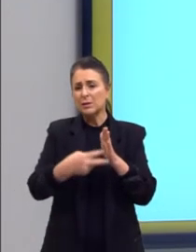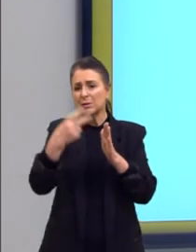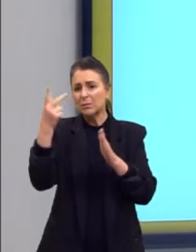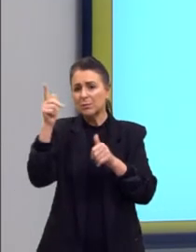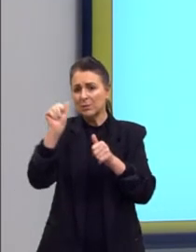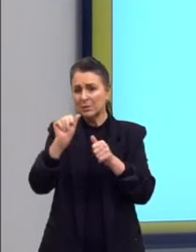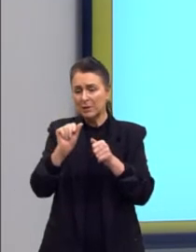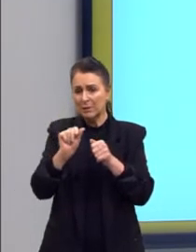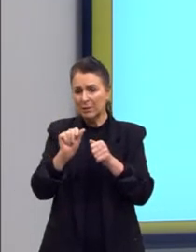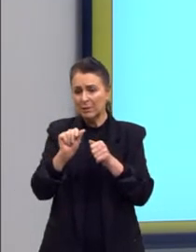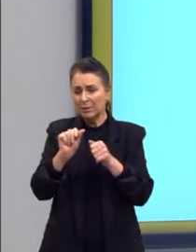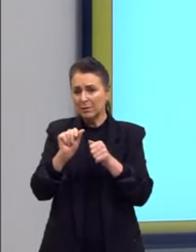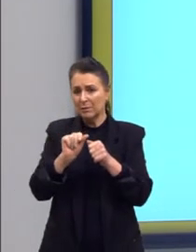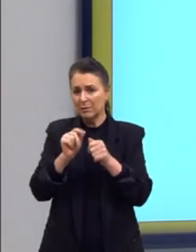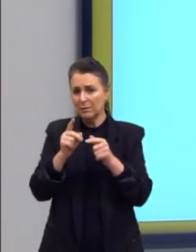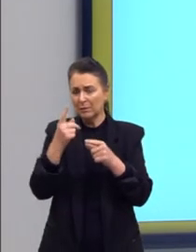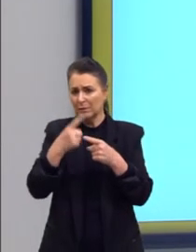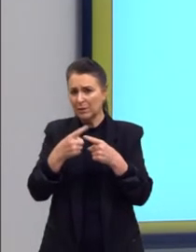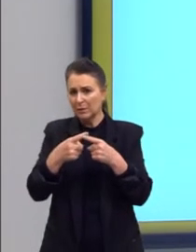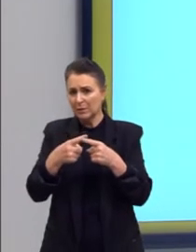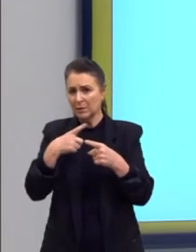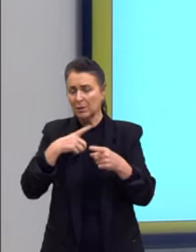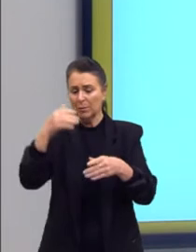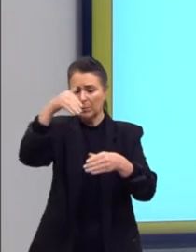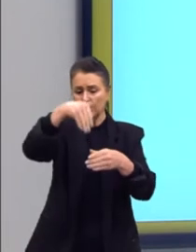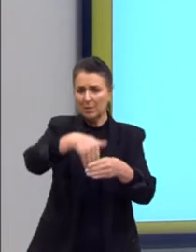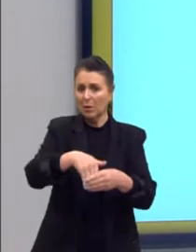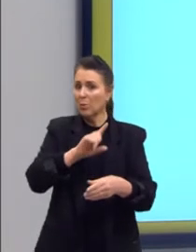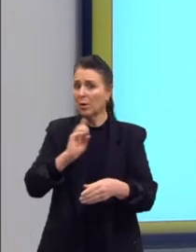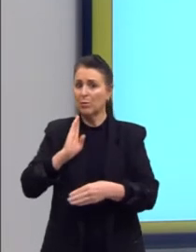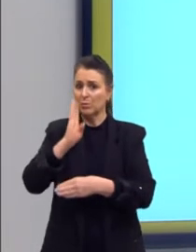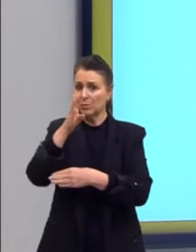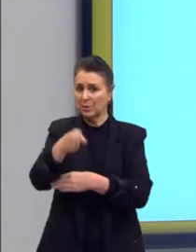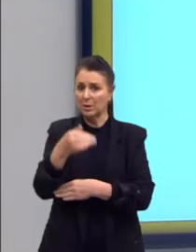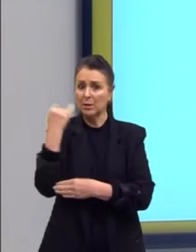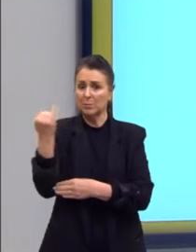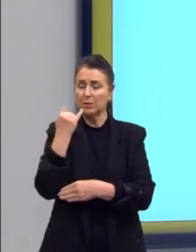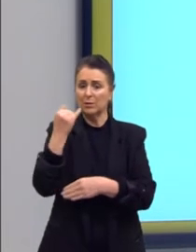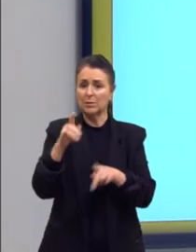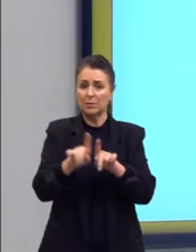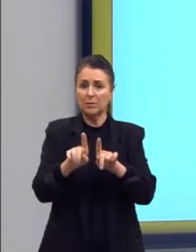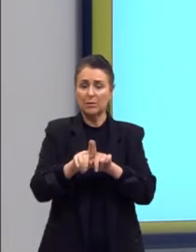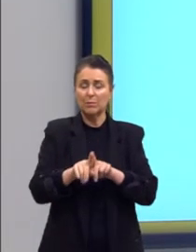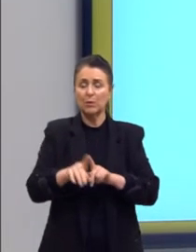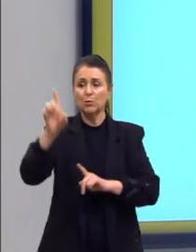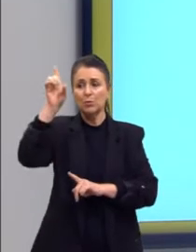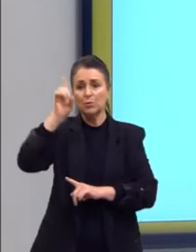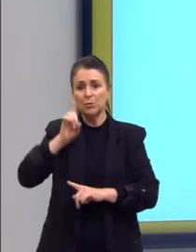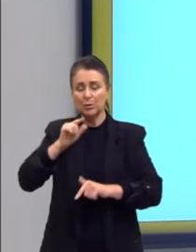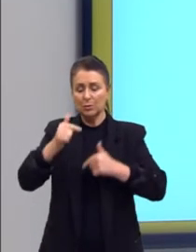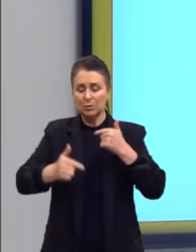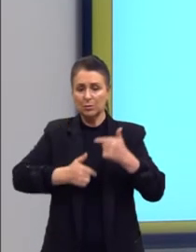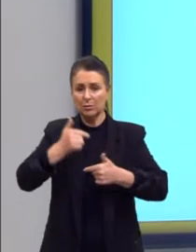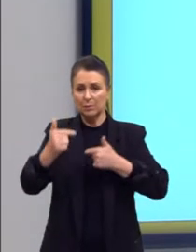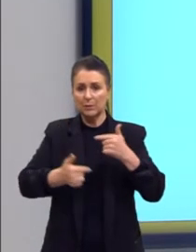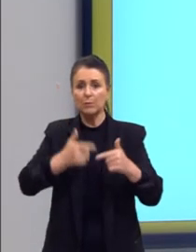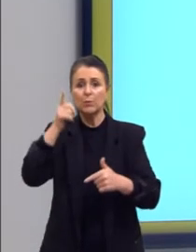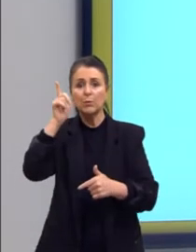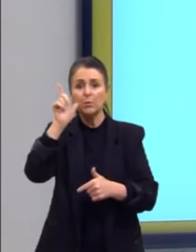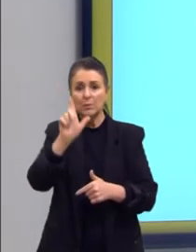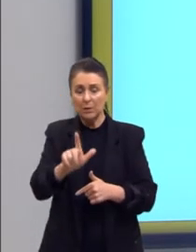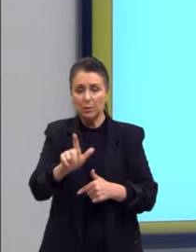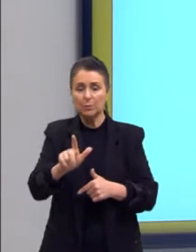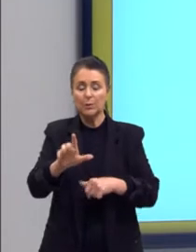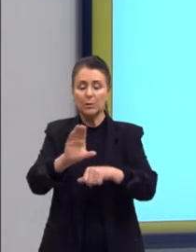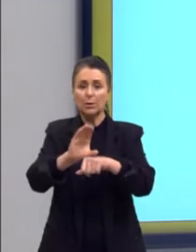Era Vargas, se dá para uma eleição indireta. É importante a gente ressaltar os direitos trabalhistas que foram conquistados na